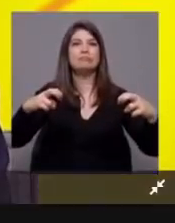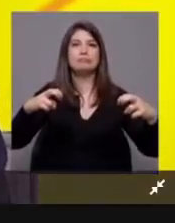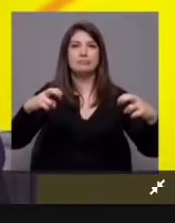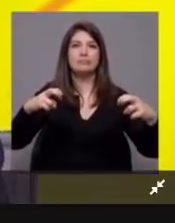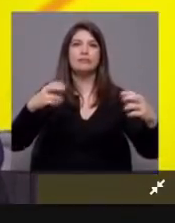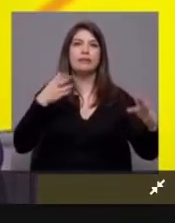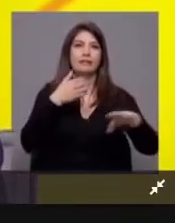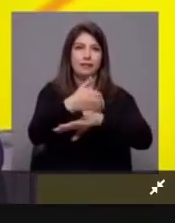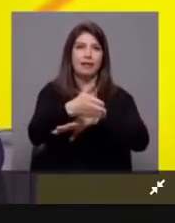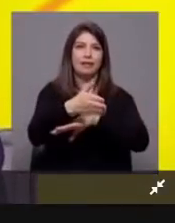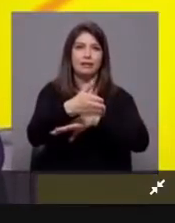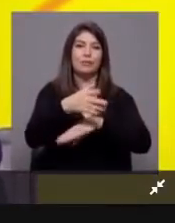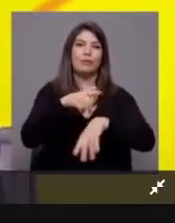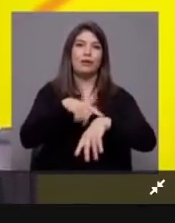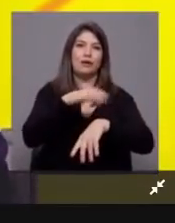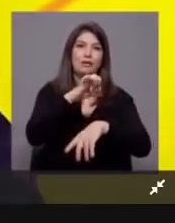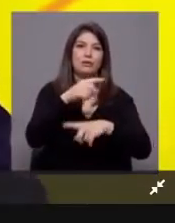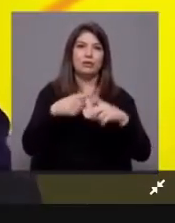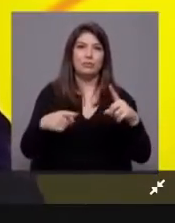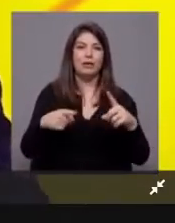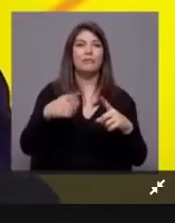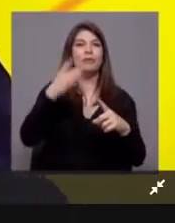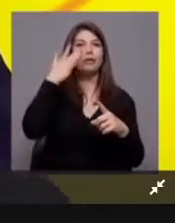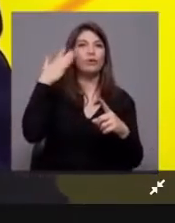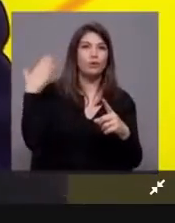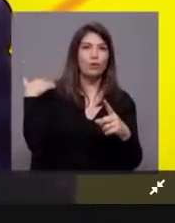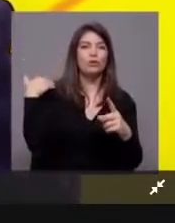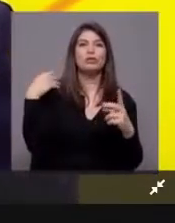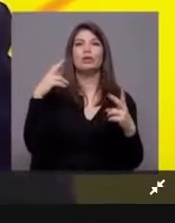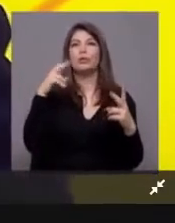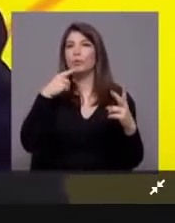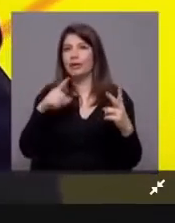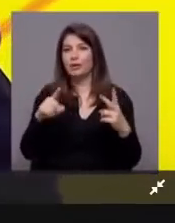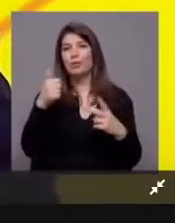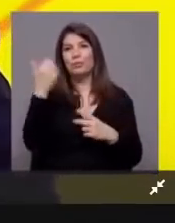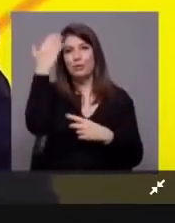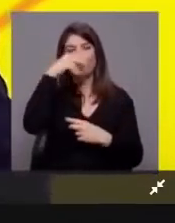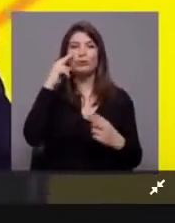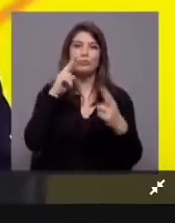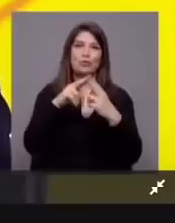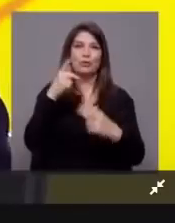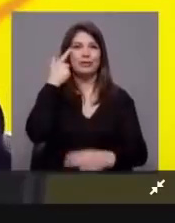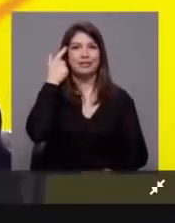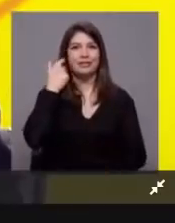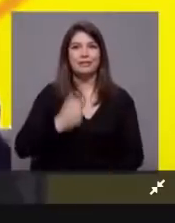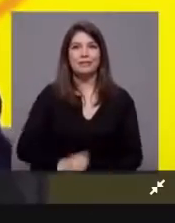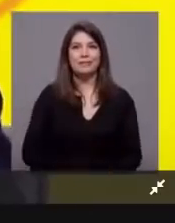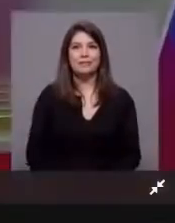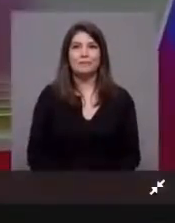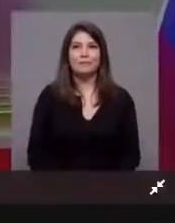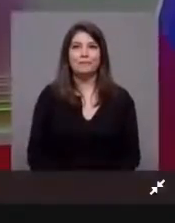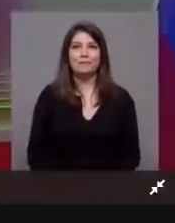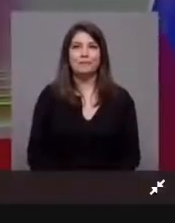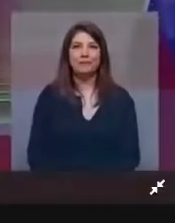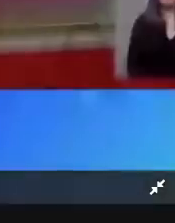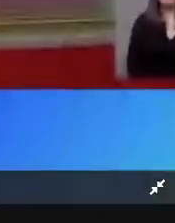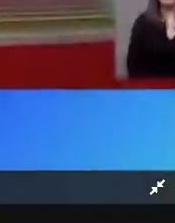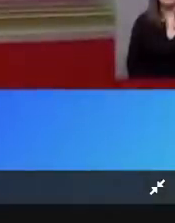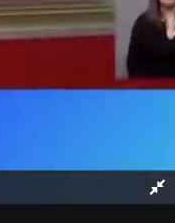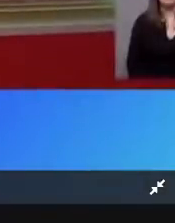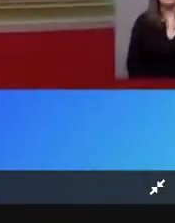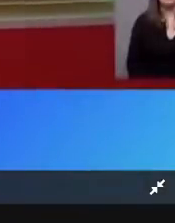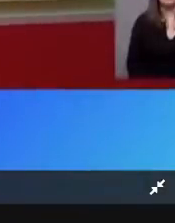em direto, 20 e 30, aqui na FTP, António. Tenho muita dificuldade em comentar isto que acabámos de ver. Estive a colocar as vossas